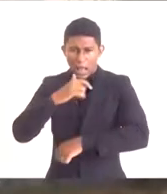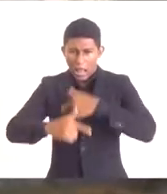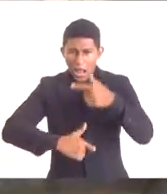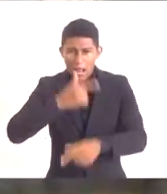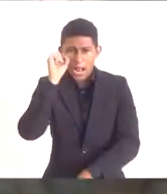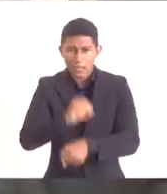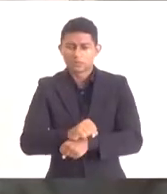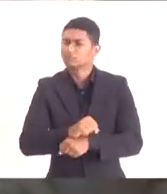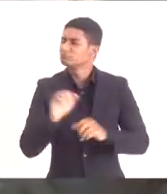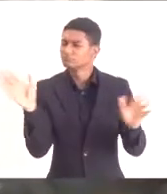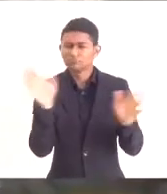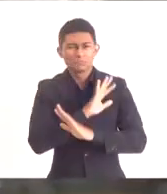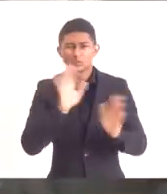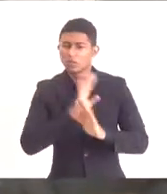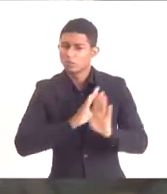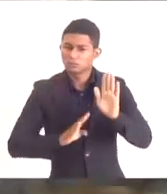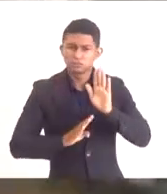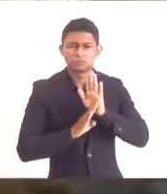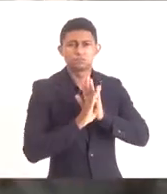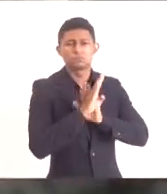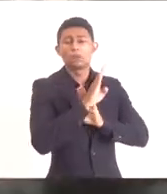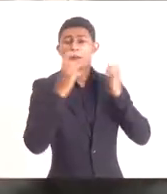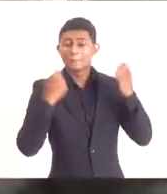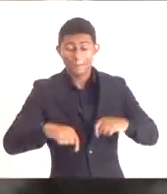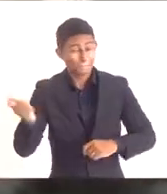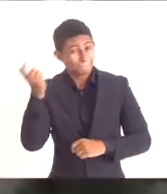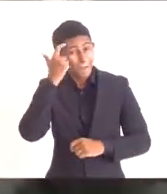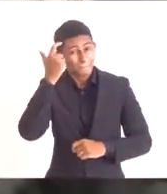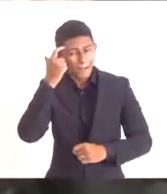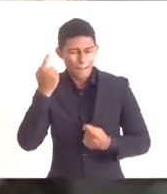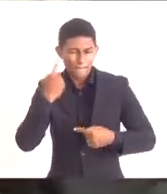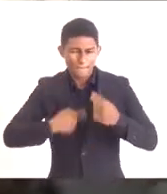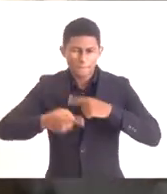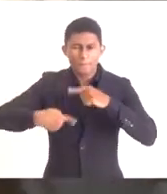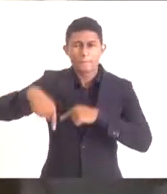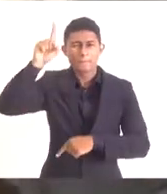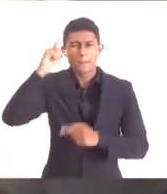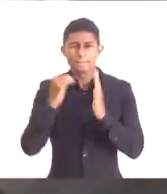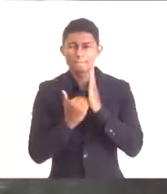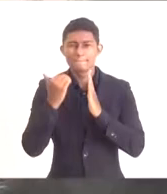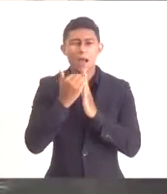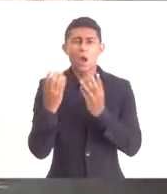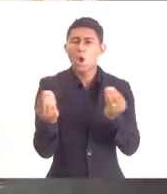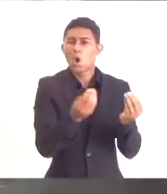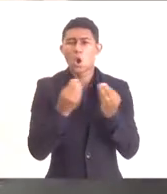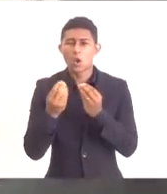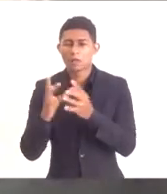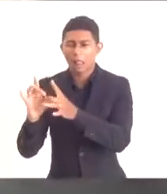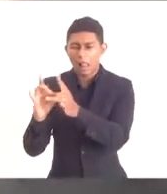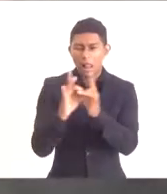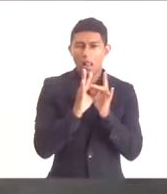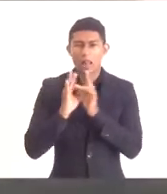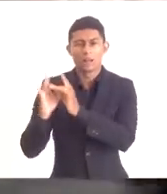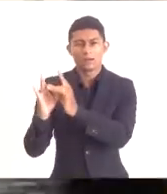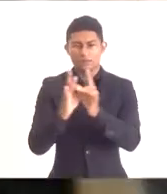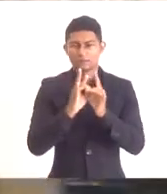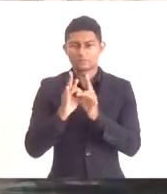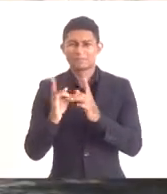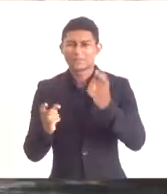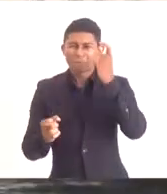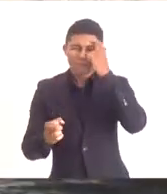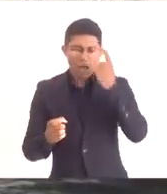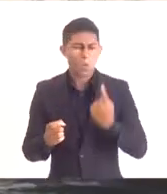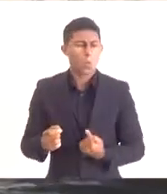gente precisa pensar nesse desenvolvimento da região de forma integrada, não numa lógica cartesiana, mas uma lógica